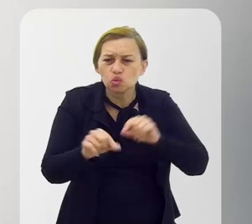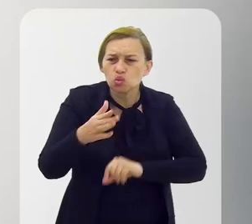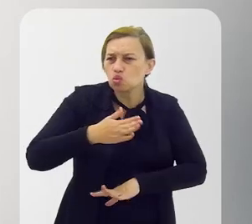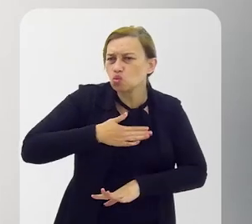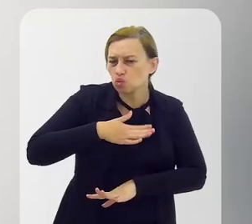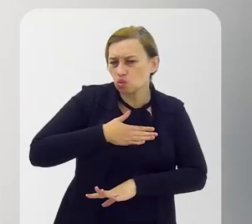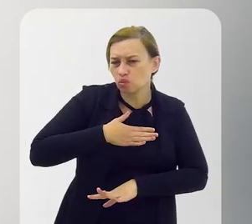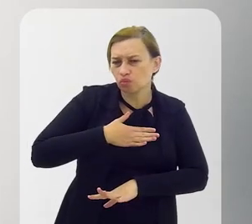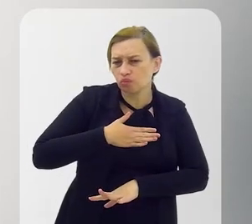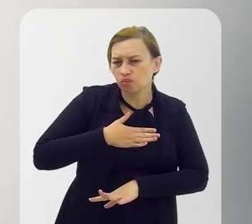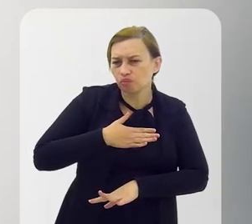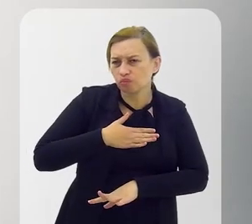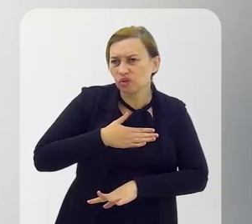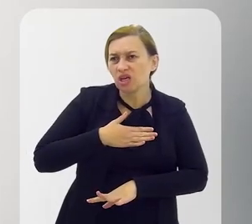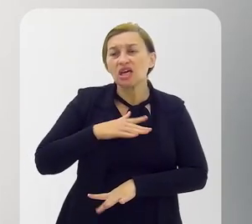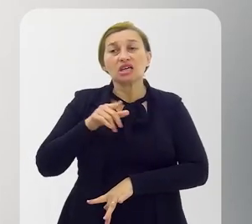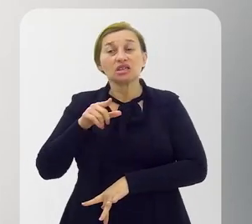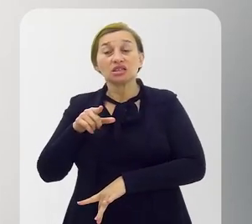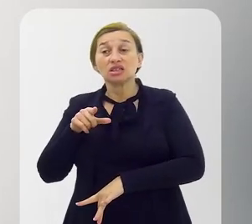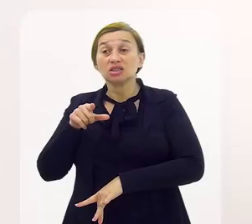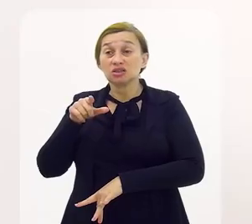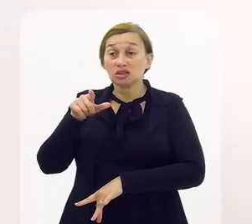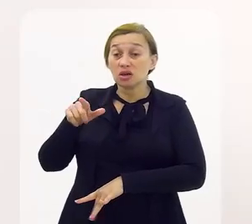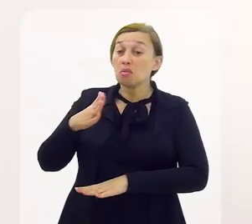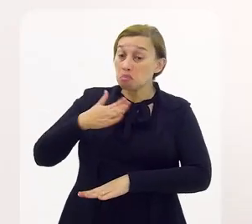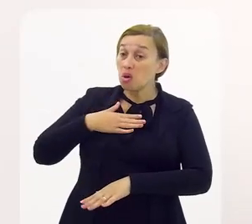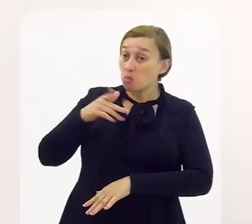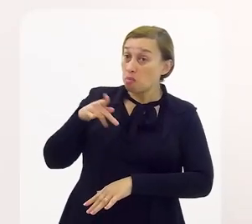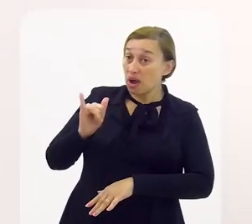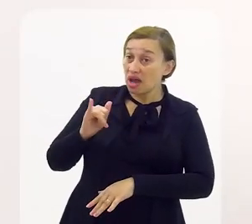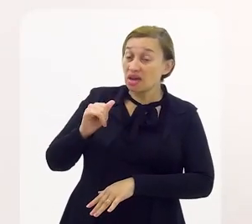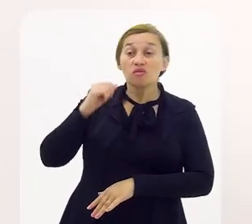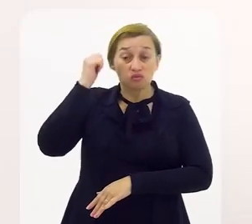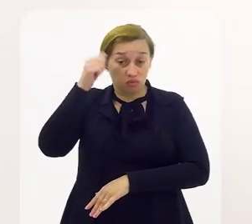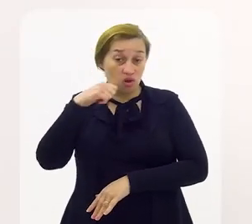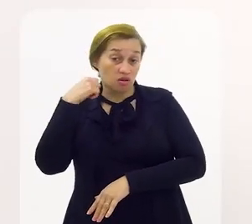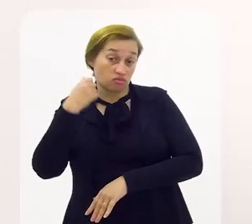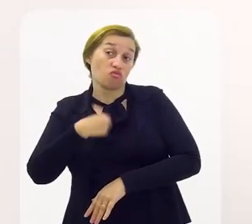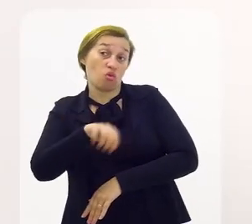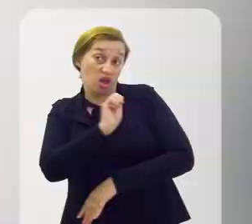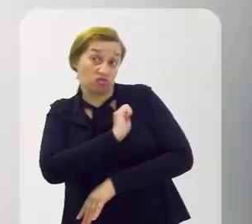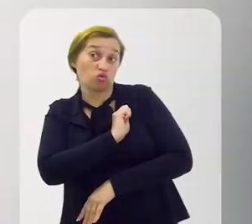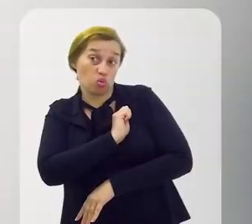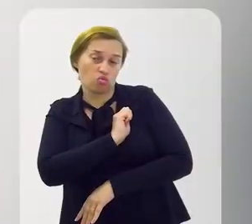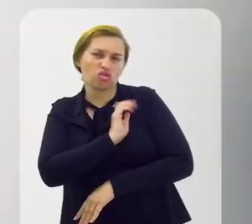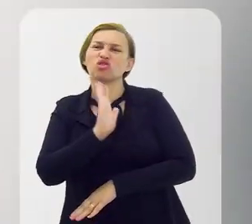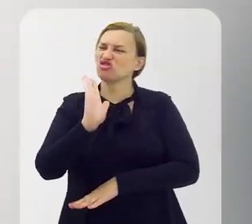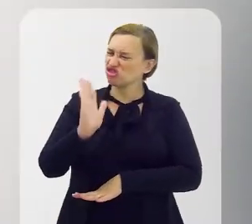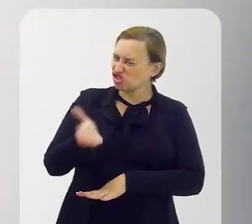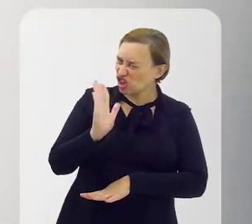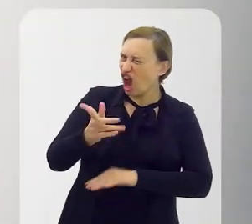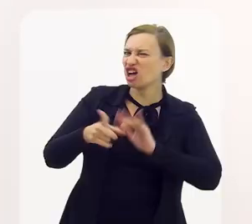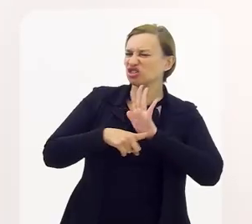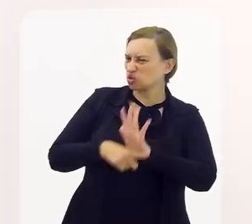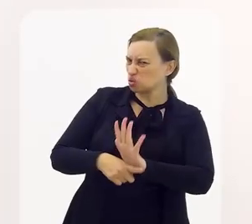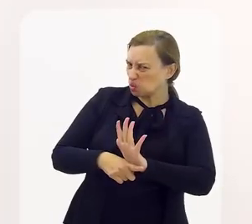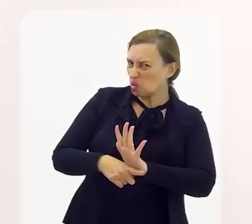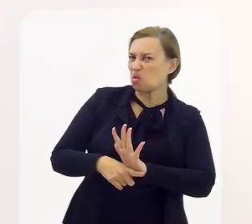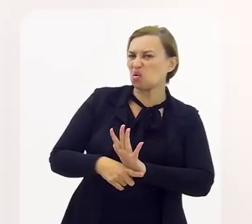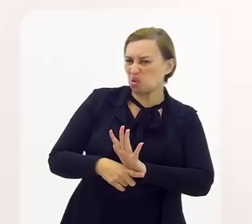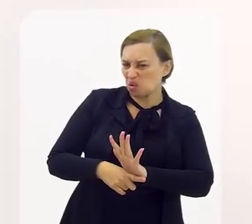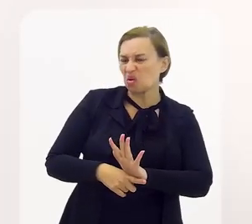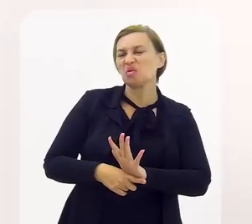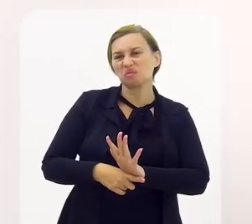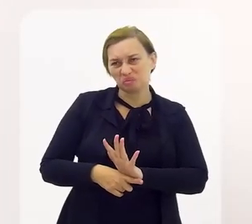Estava afim Né? Conseguia a sua profissão Meu pai Meu pai foi ator Ah Então você ajudou muito